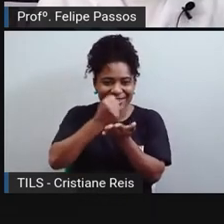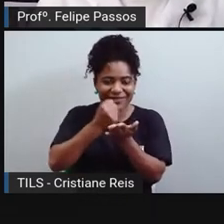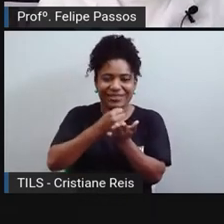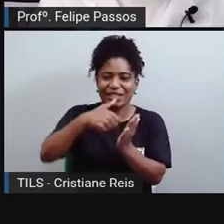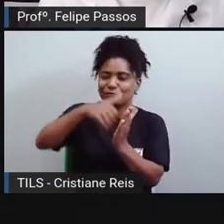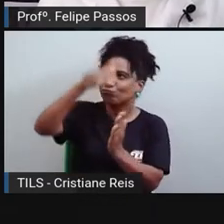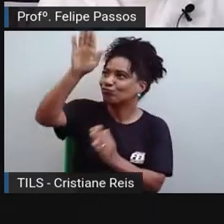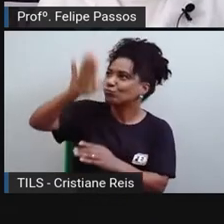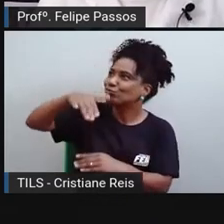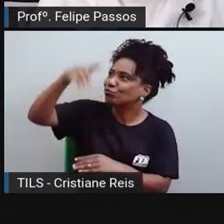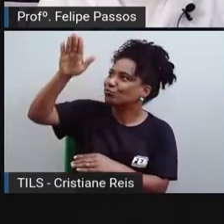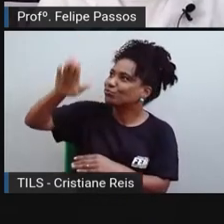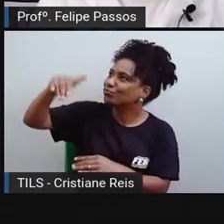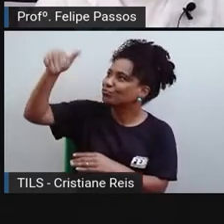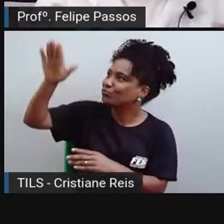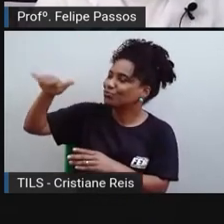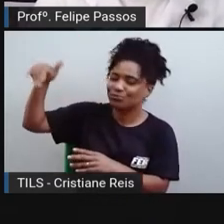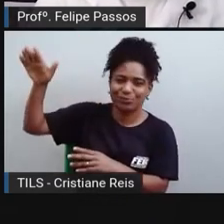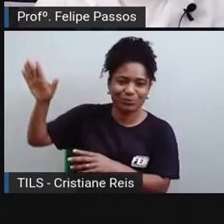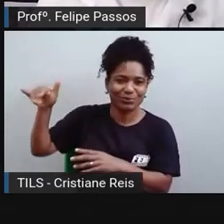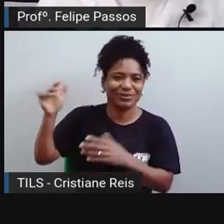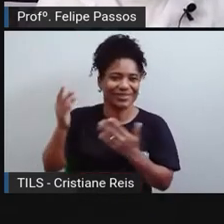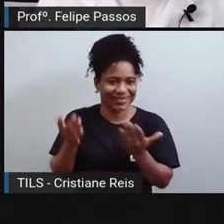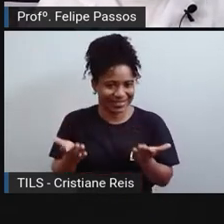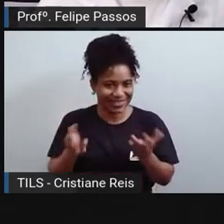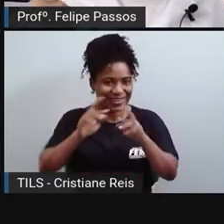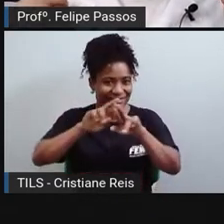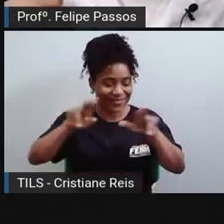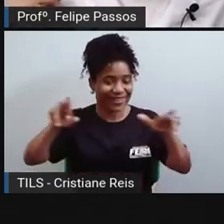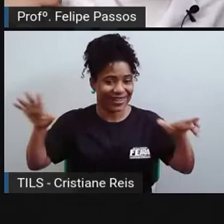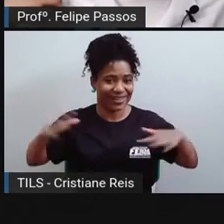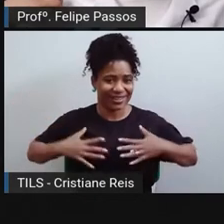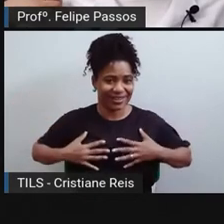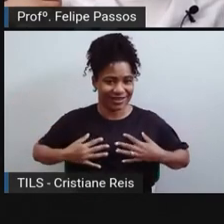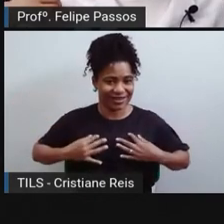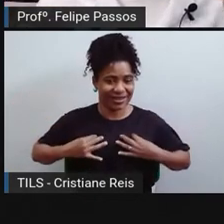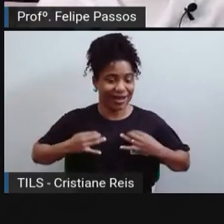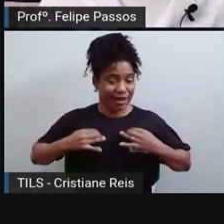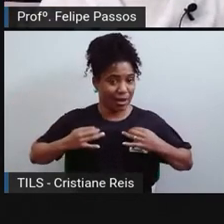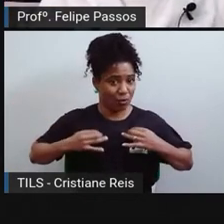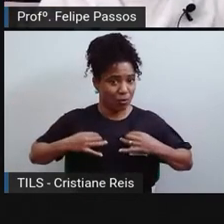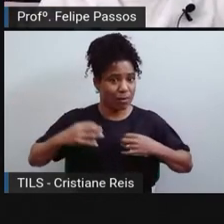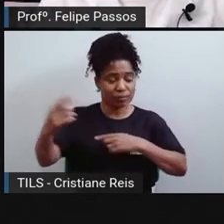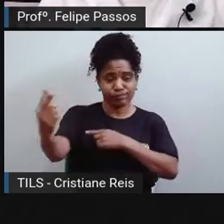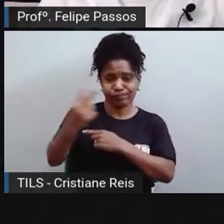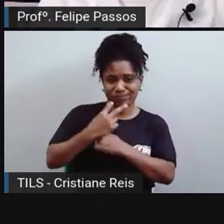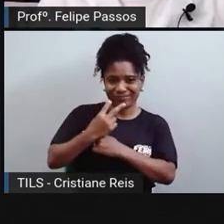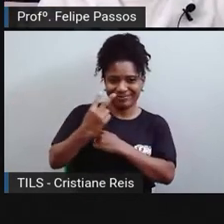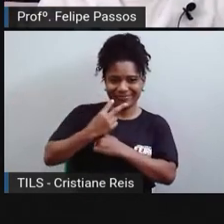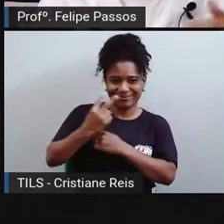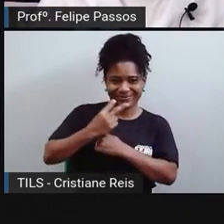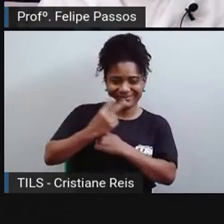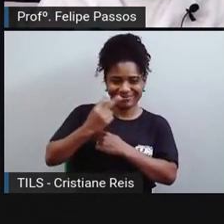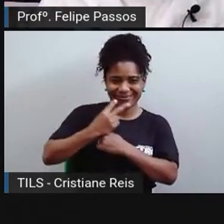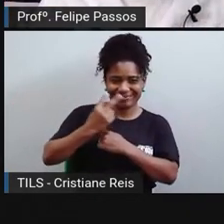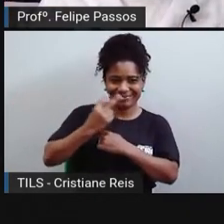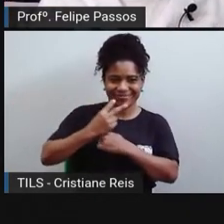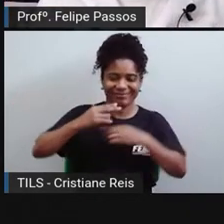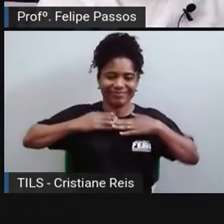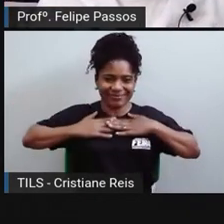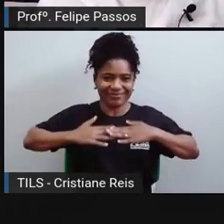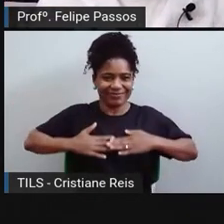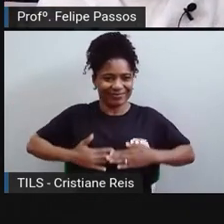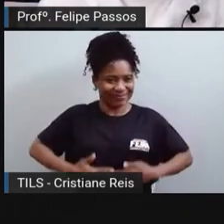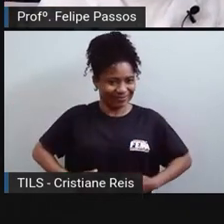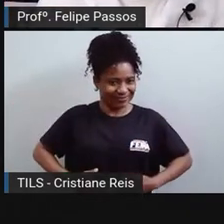e aí surgiram as pinturas rupestres. A própria roupa, ela é uma ferramenta, porque ela vai ajudar a gente a se proteger